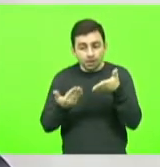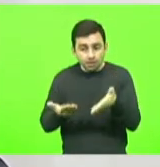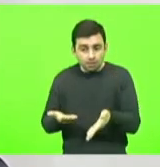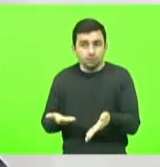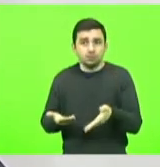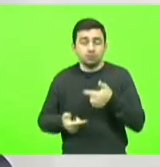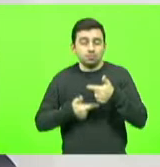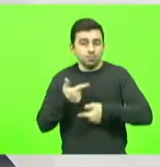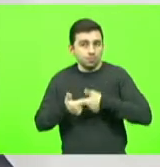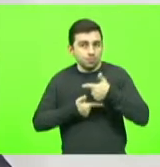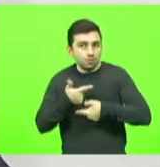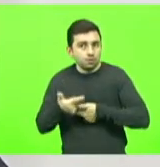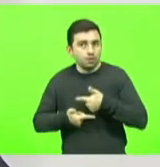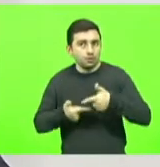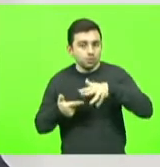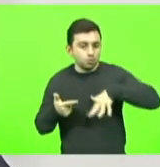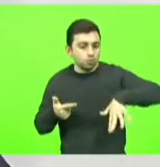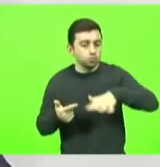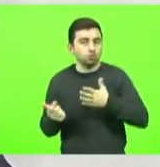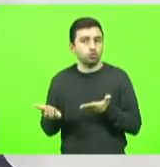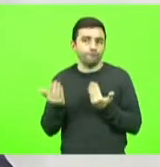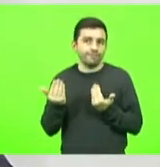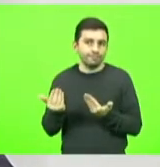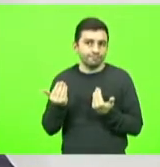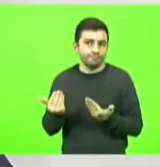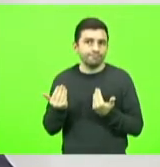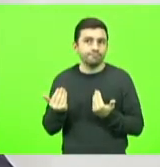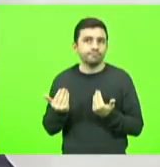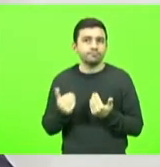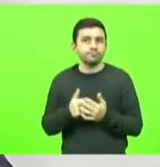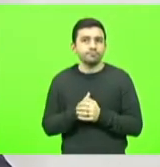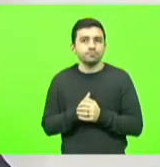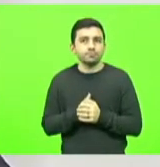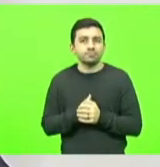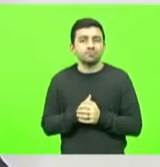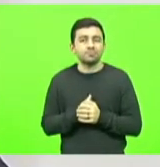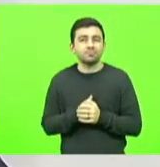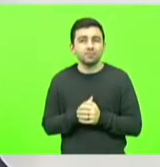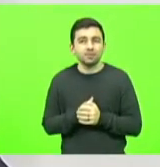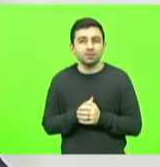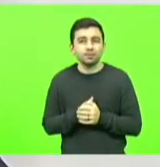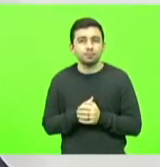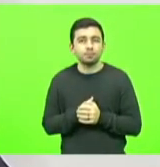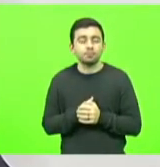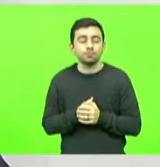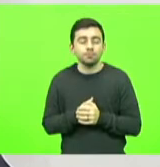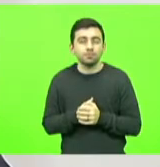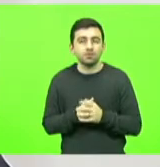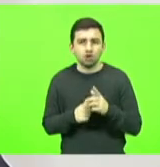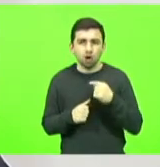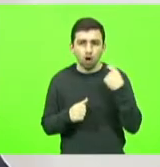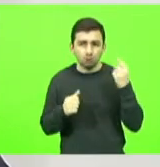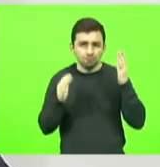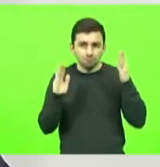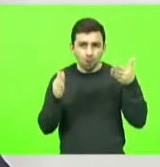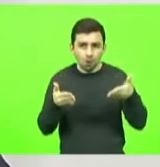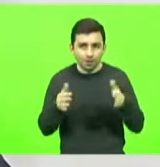dos nossos jovens, principalmente. Enquanto que nós não focarmos